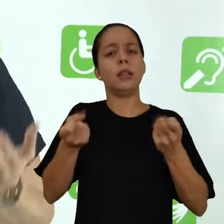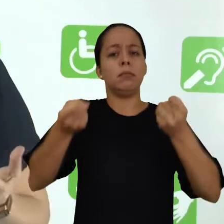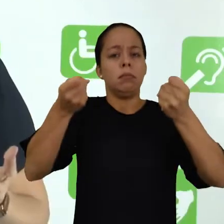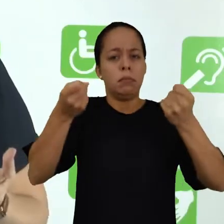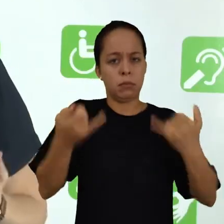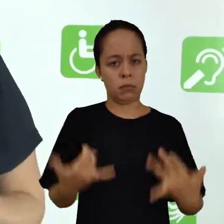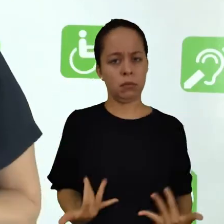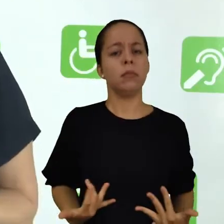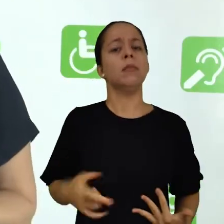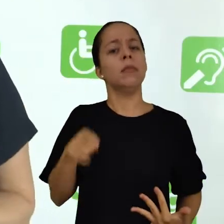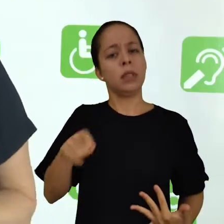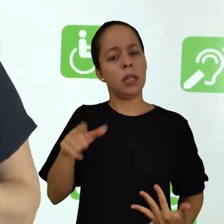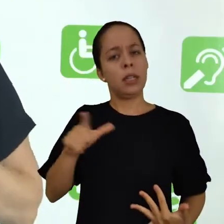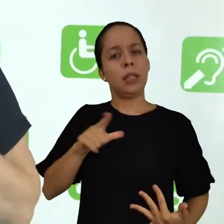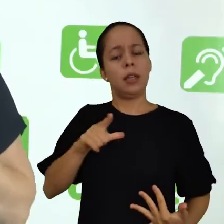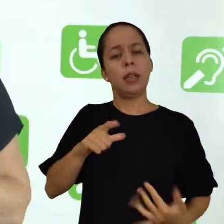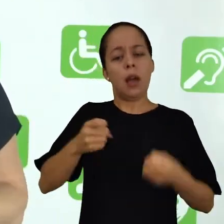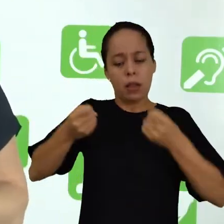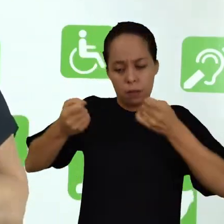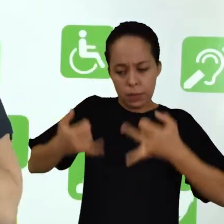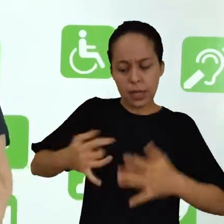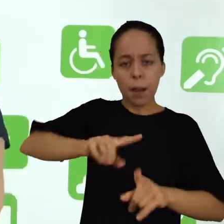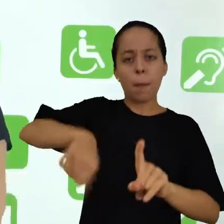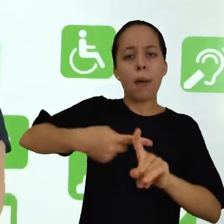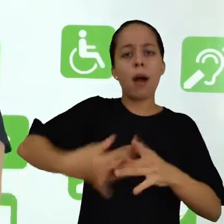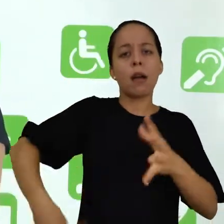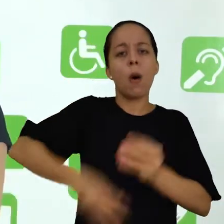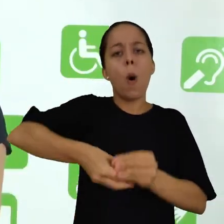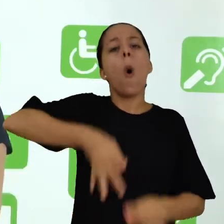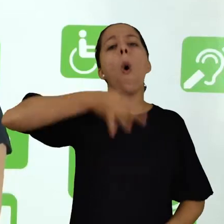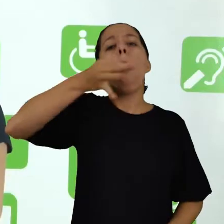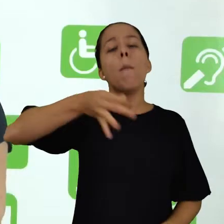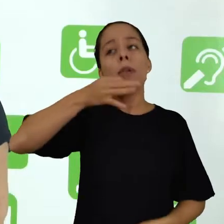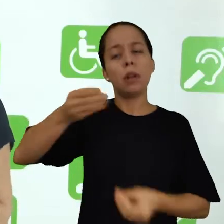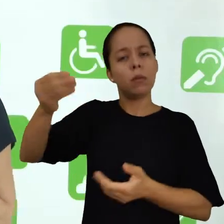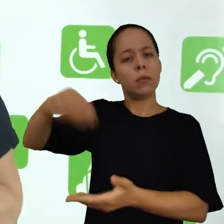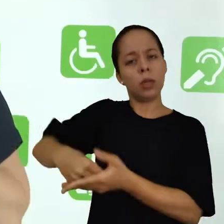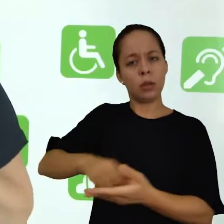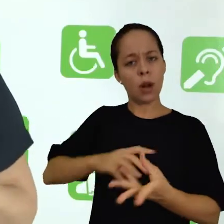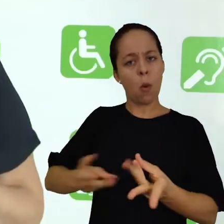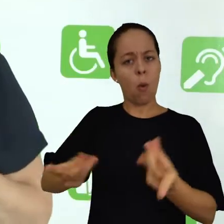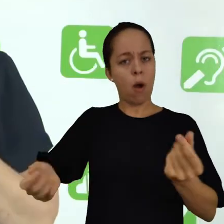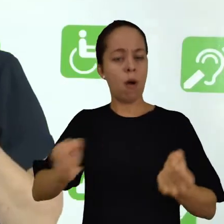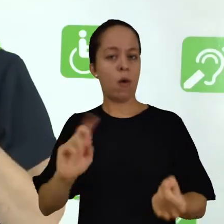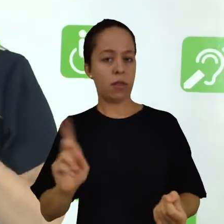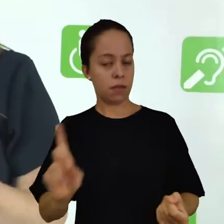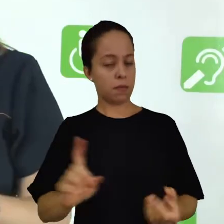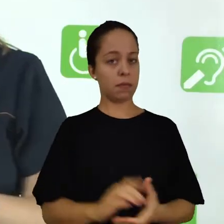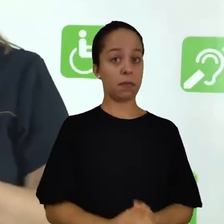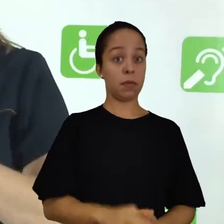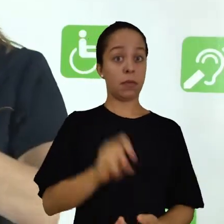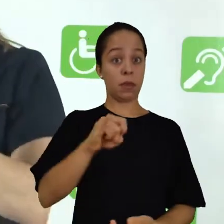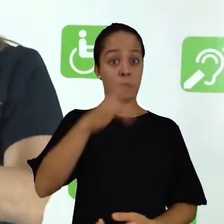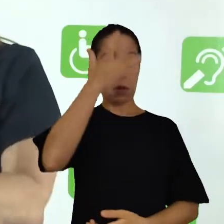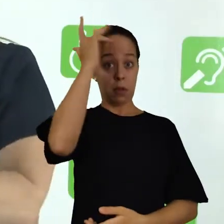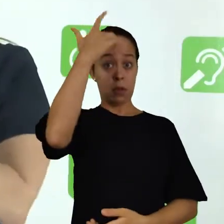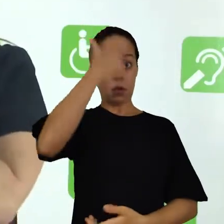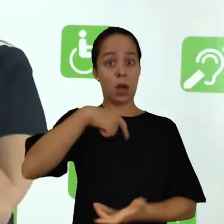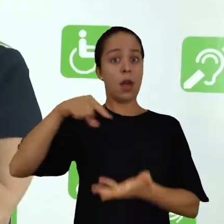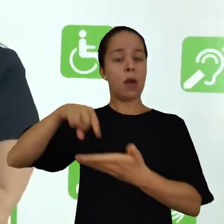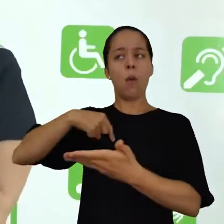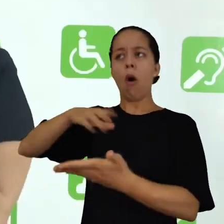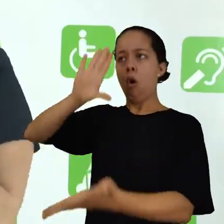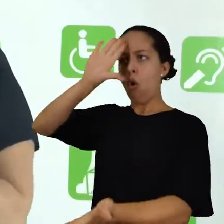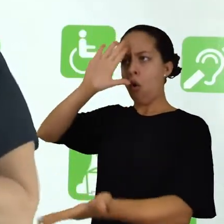uma obra em questão, a opinião sobre a sua qualidade. Então, se o leitor ele confia num autor